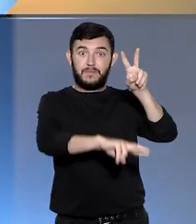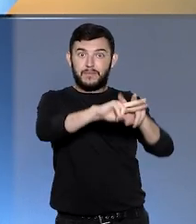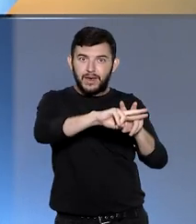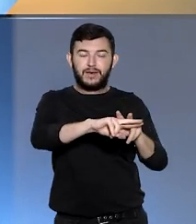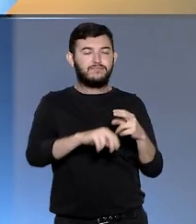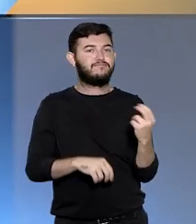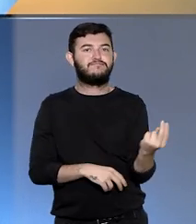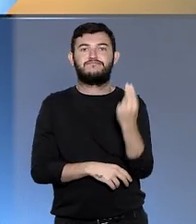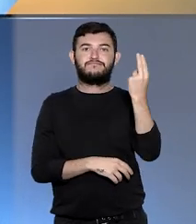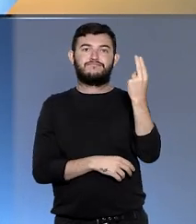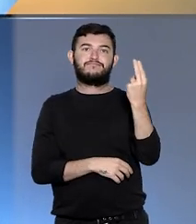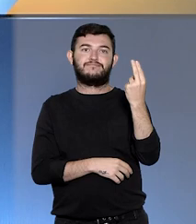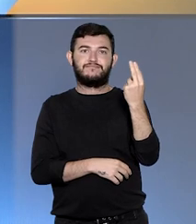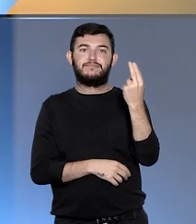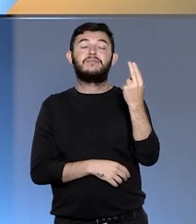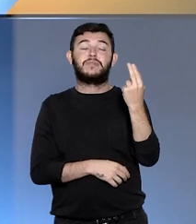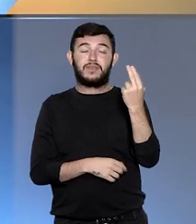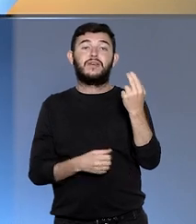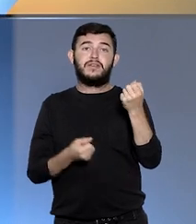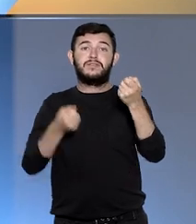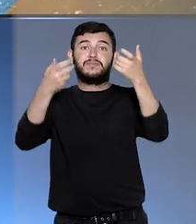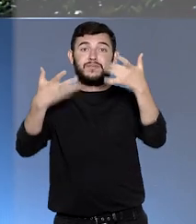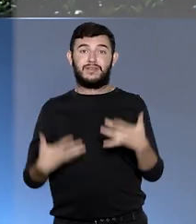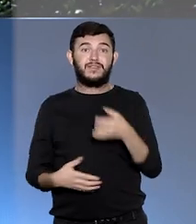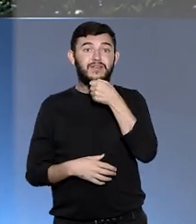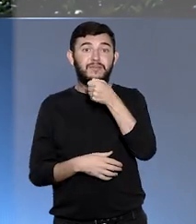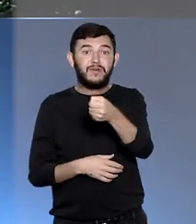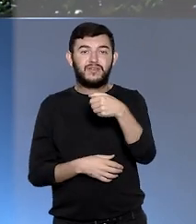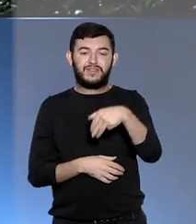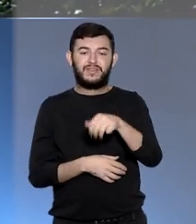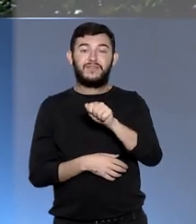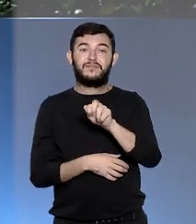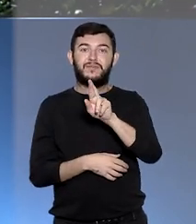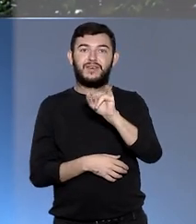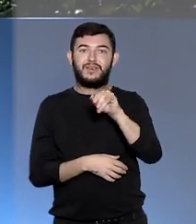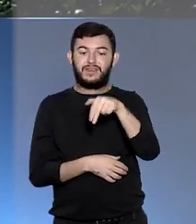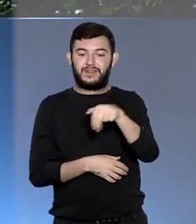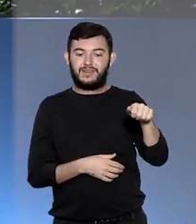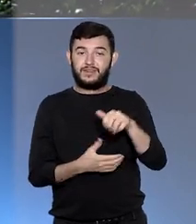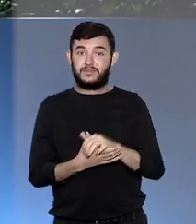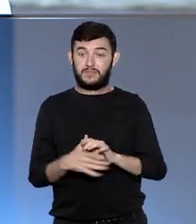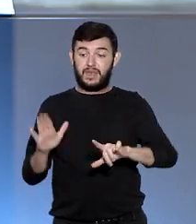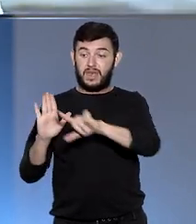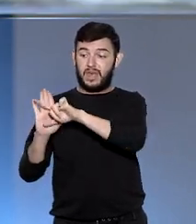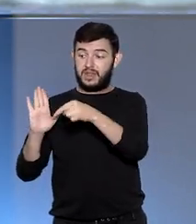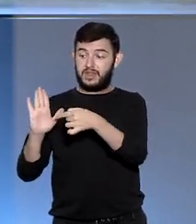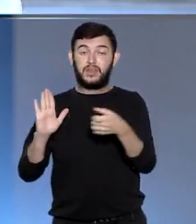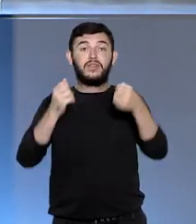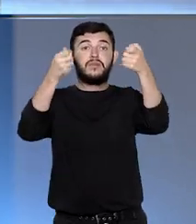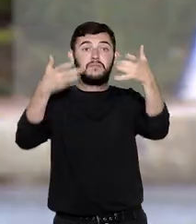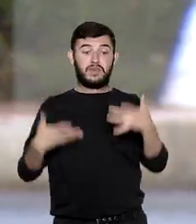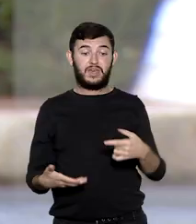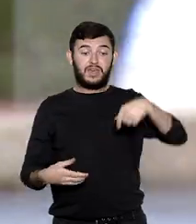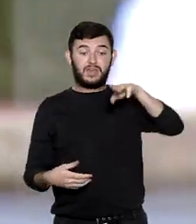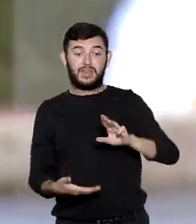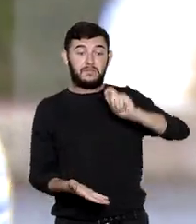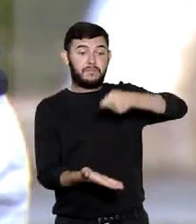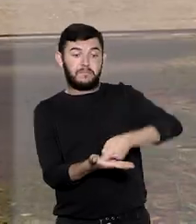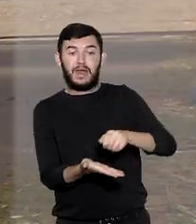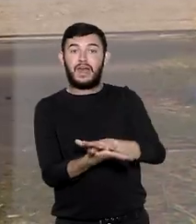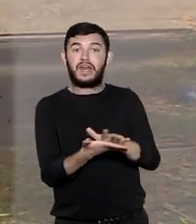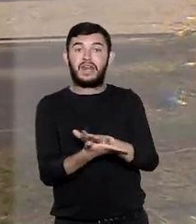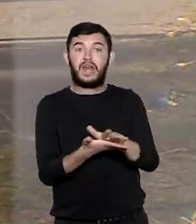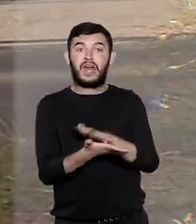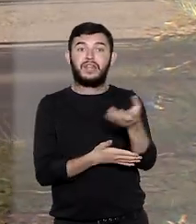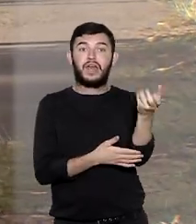informações com a repórter Marina Campos. Está na lei. Quem deixa de pagar pensão alimentícia pode